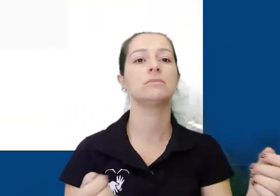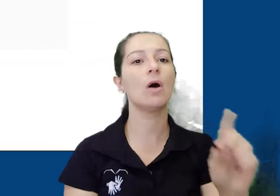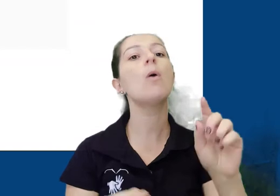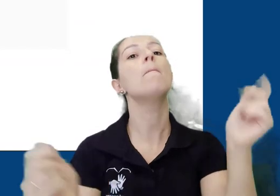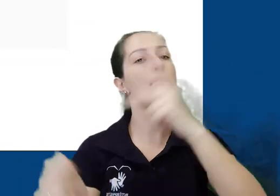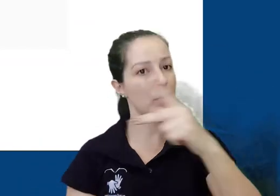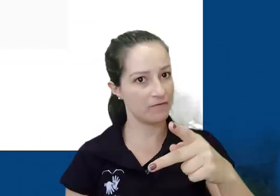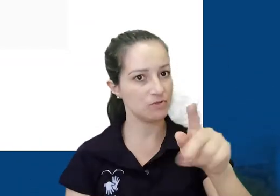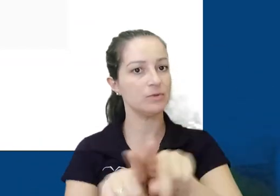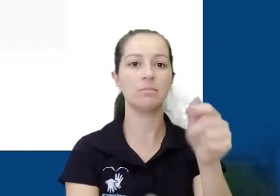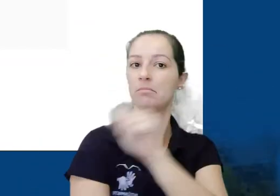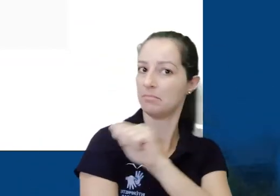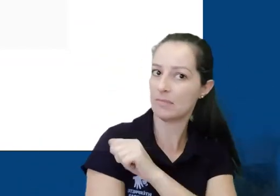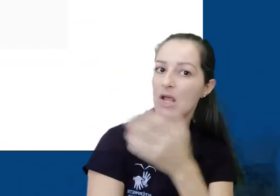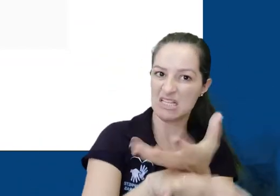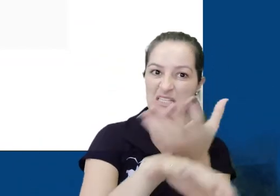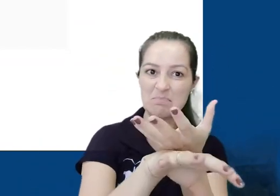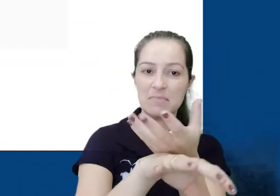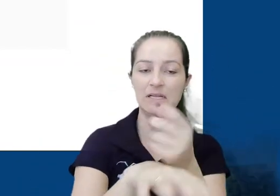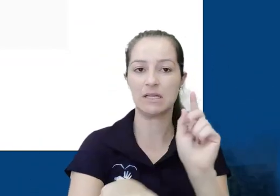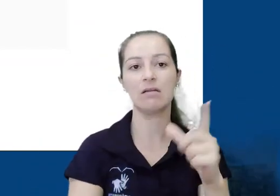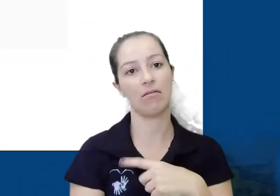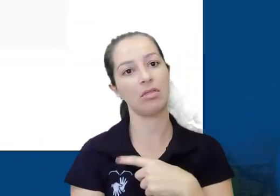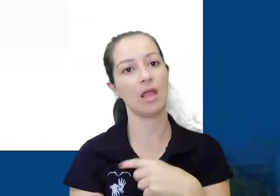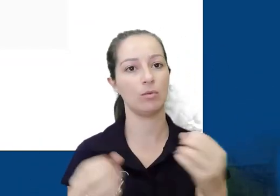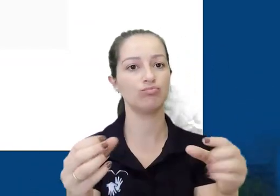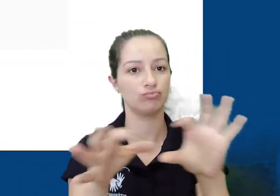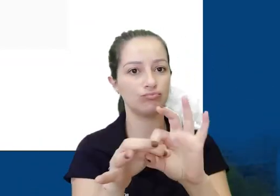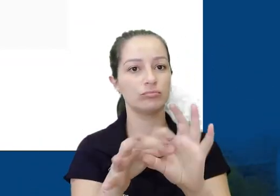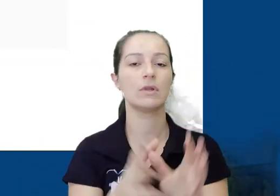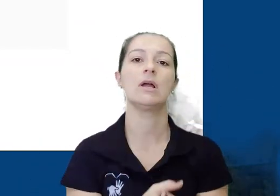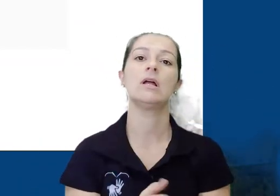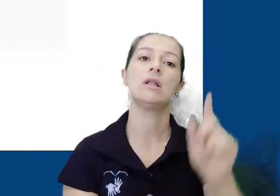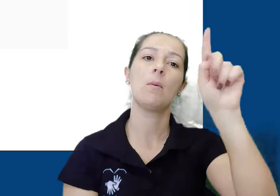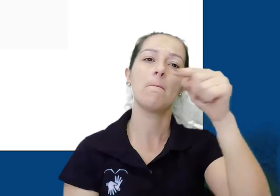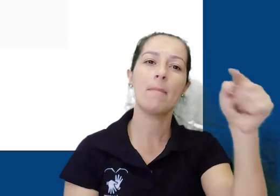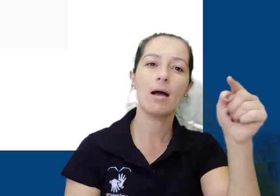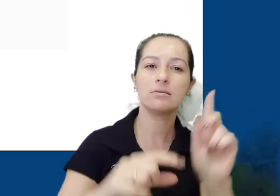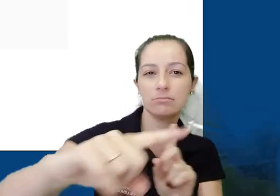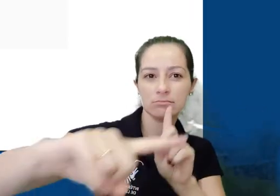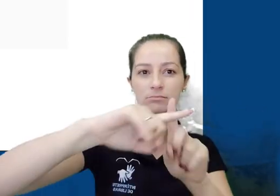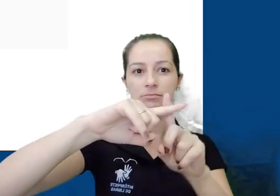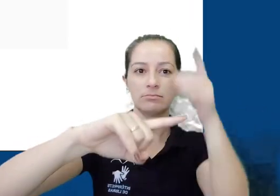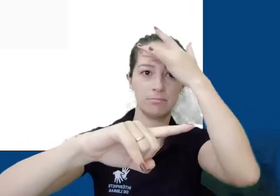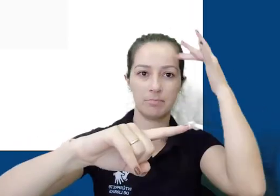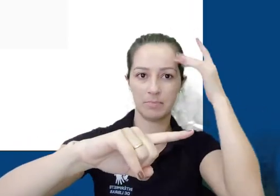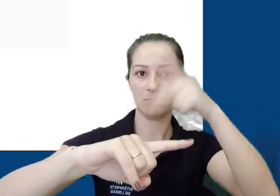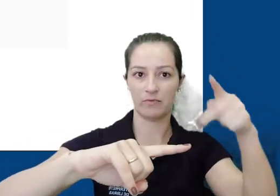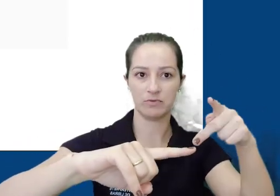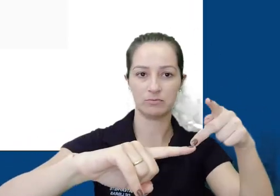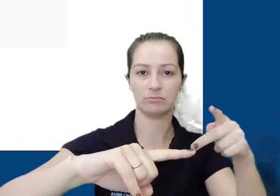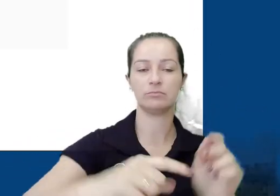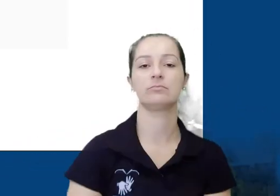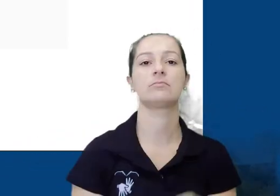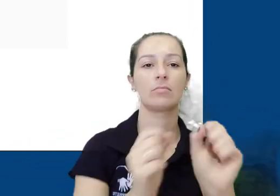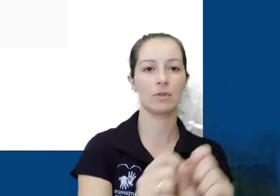convidar tanto alunos quanto professores, caso seja uma disciplina comunistrada. Para convidar professores, você deve clicar no primeiro símbolo da pessoa com